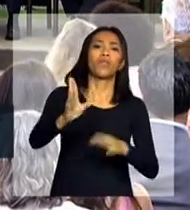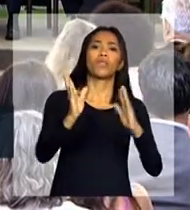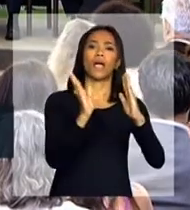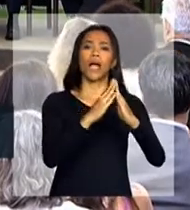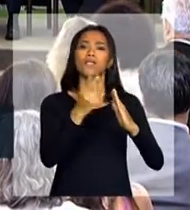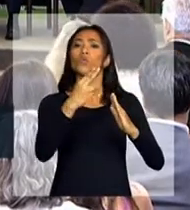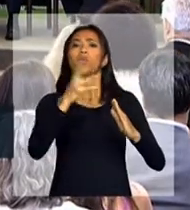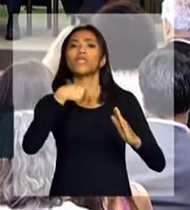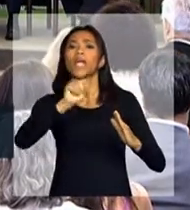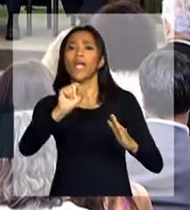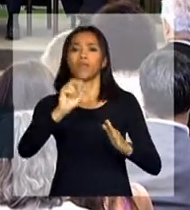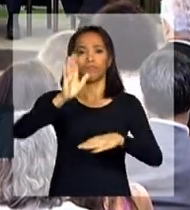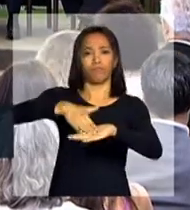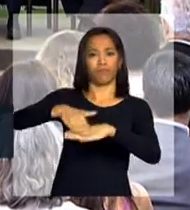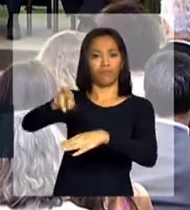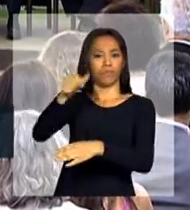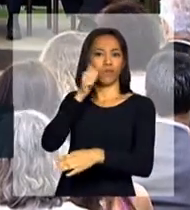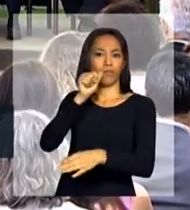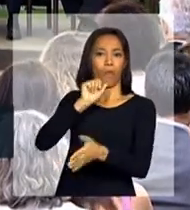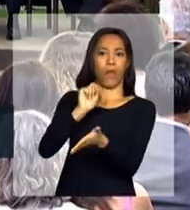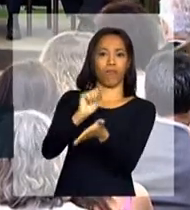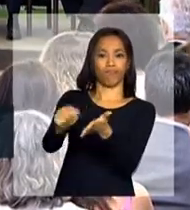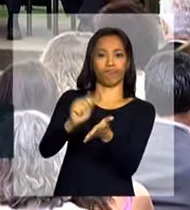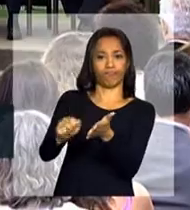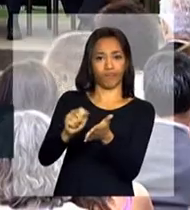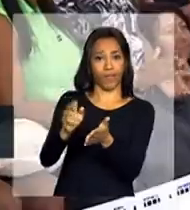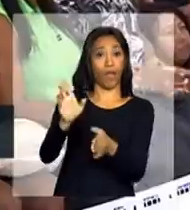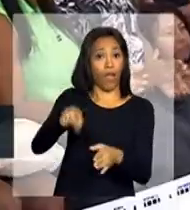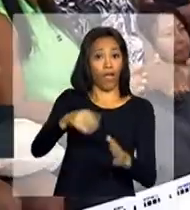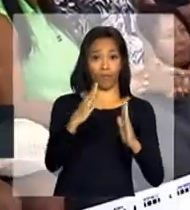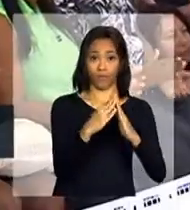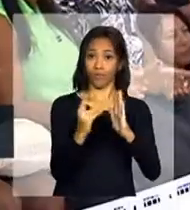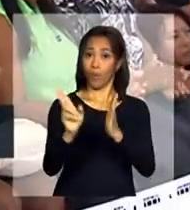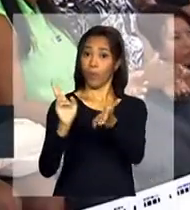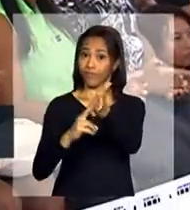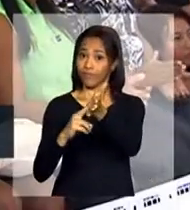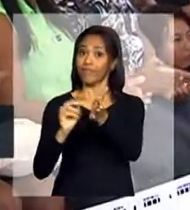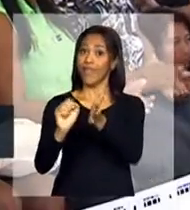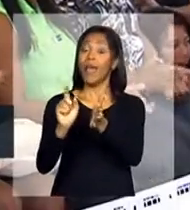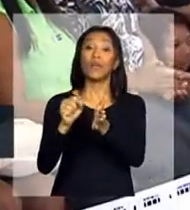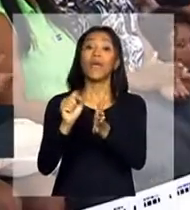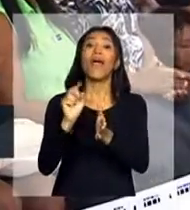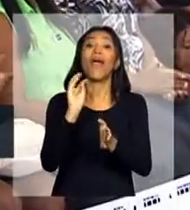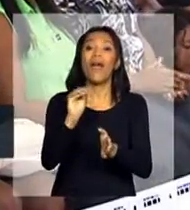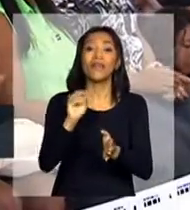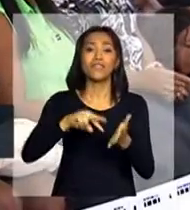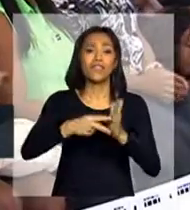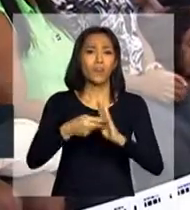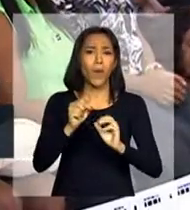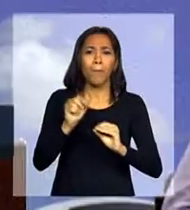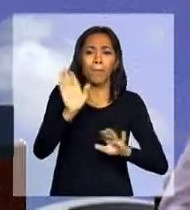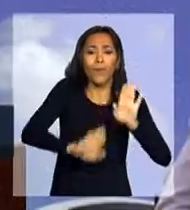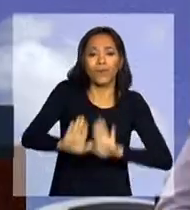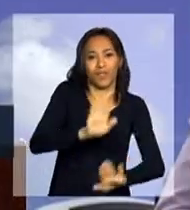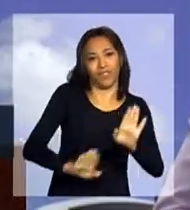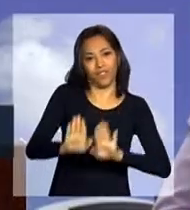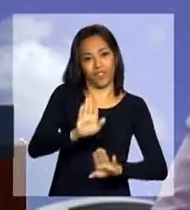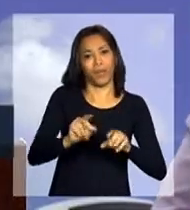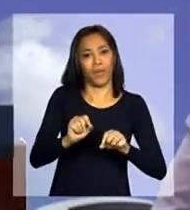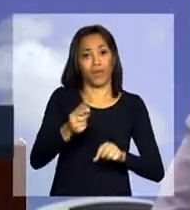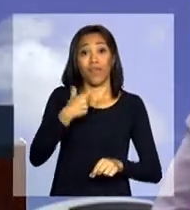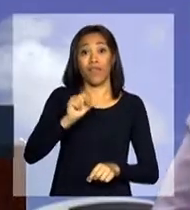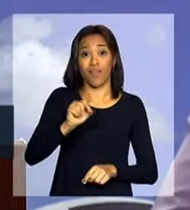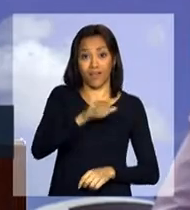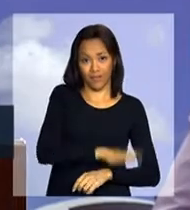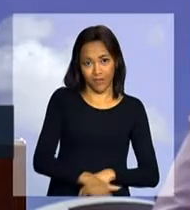no seu nome. Porque isso significa proteger também as crianças